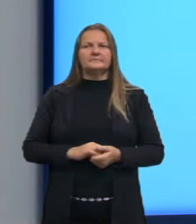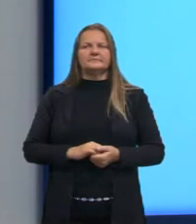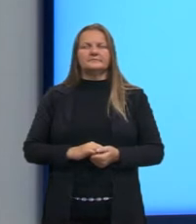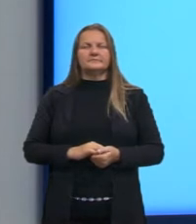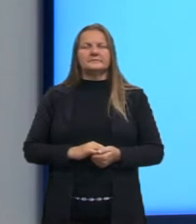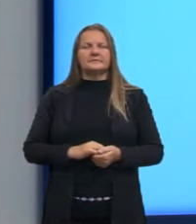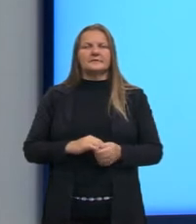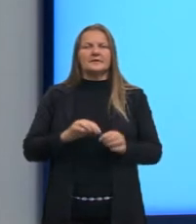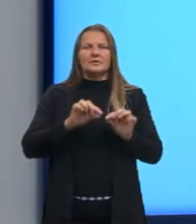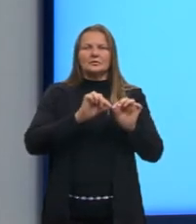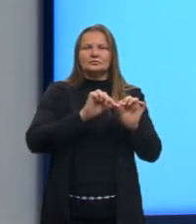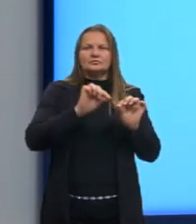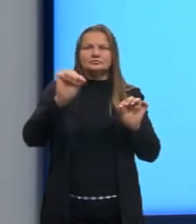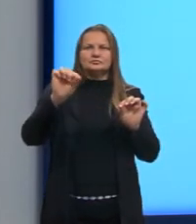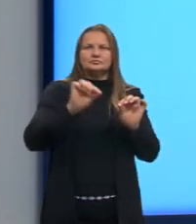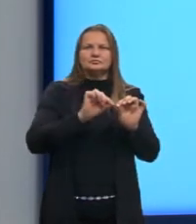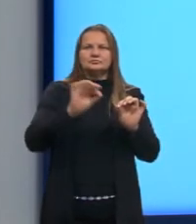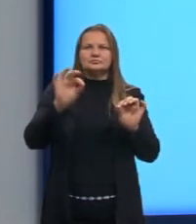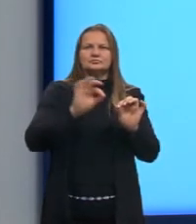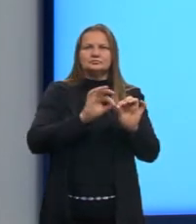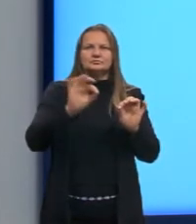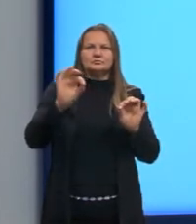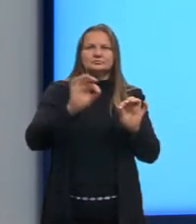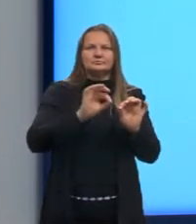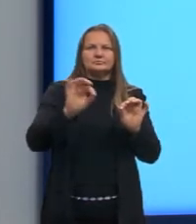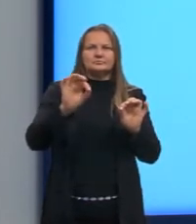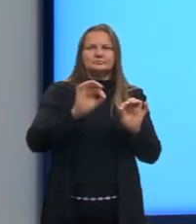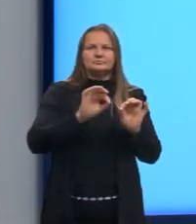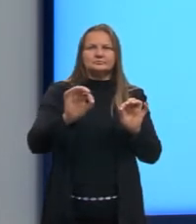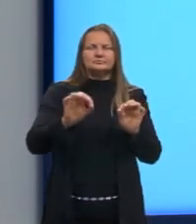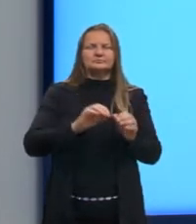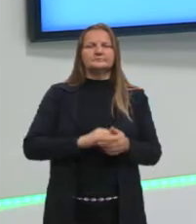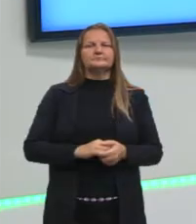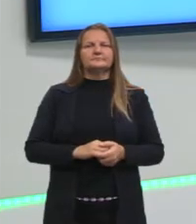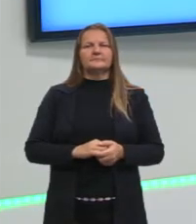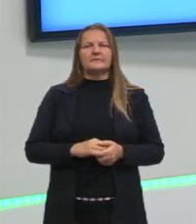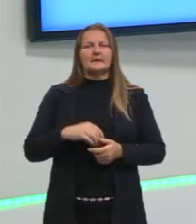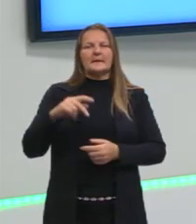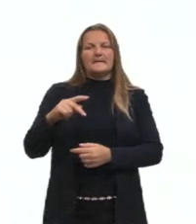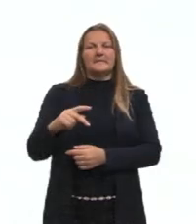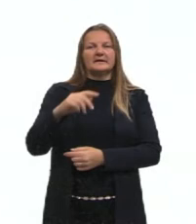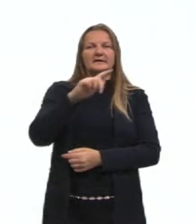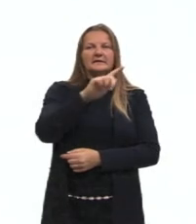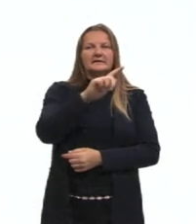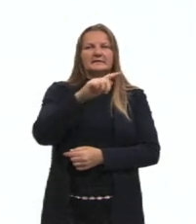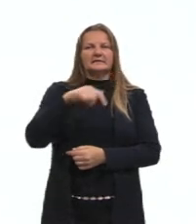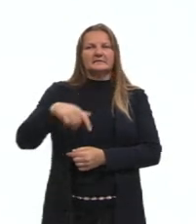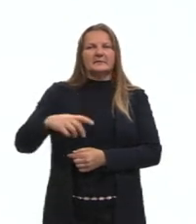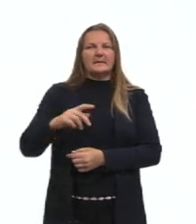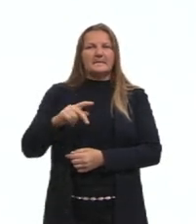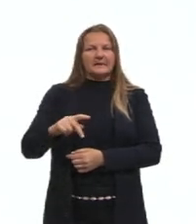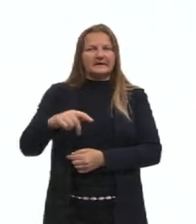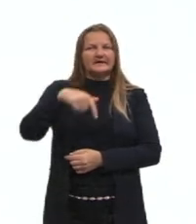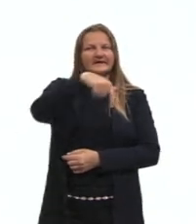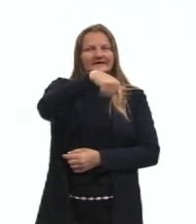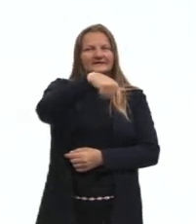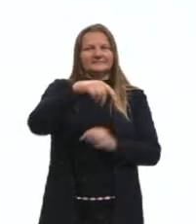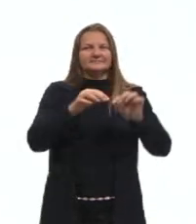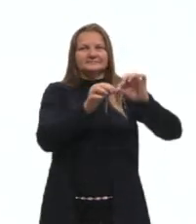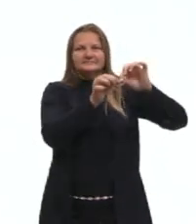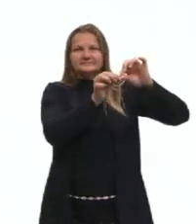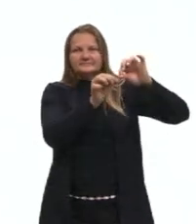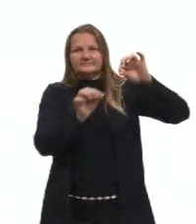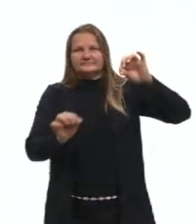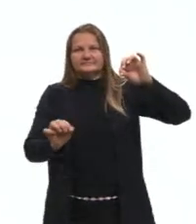de reta. Então, eu tracei um segmento aqui que vai de P até Q. Agora, eu